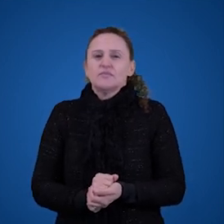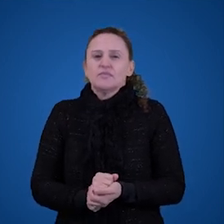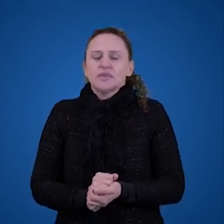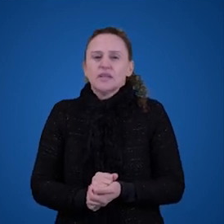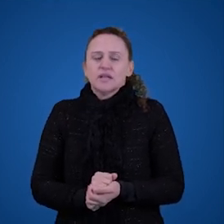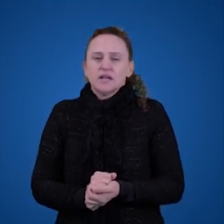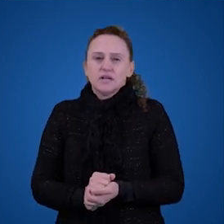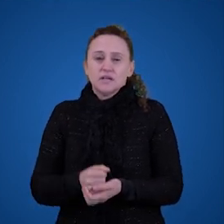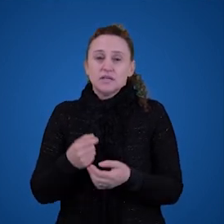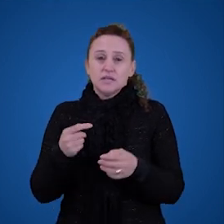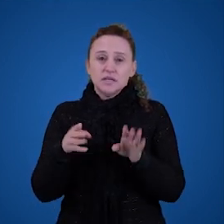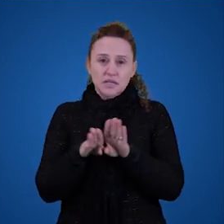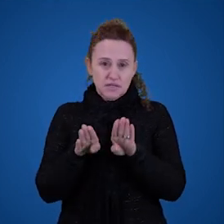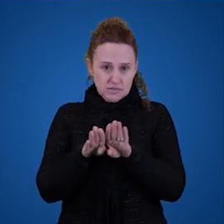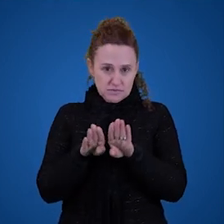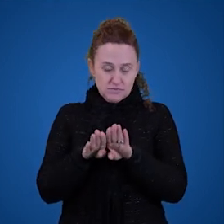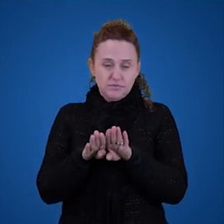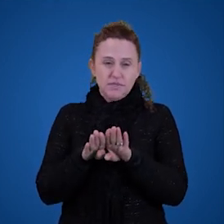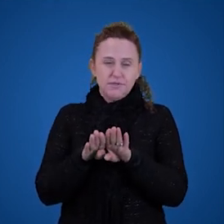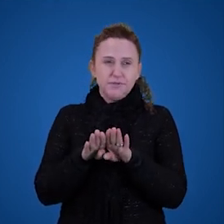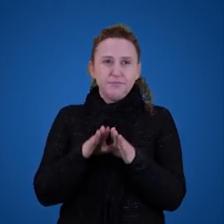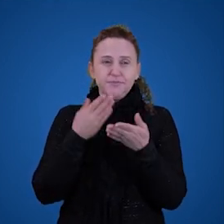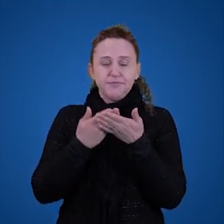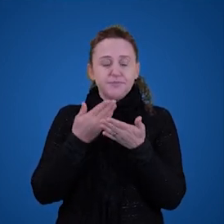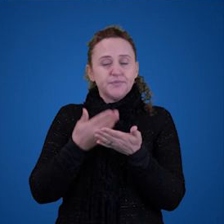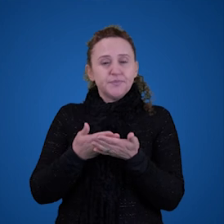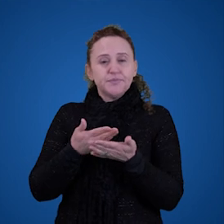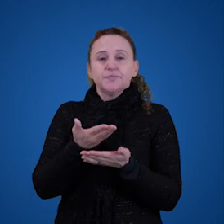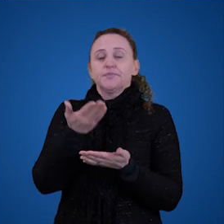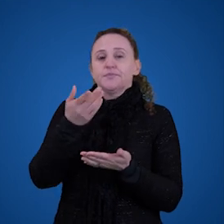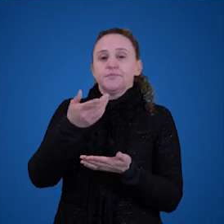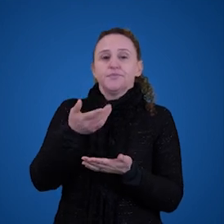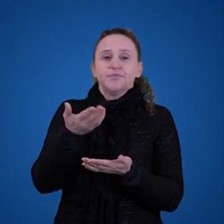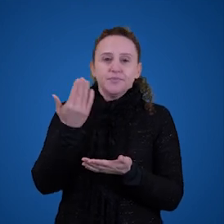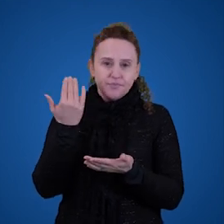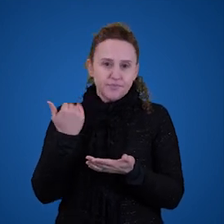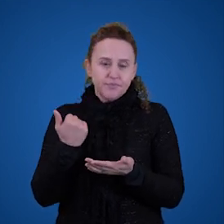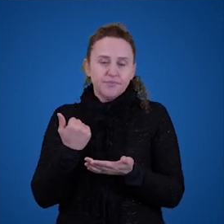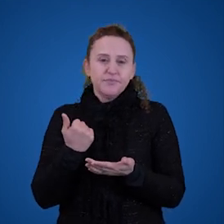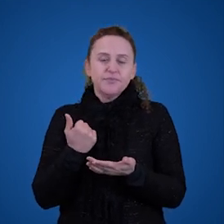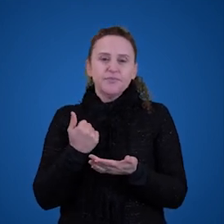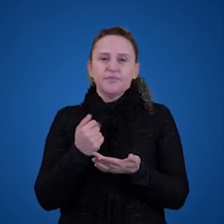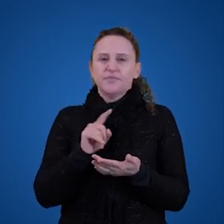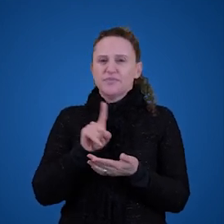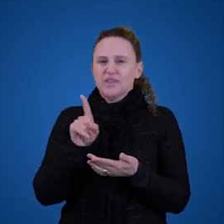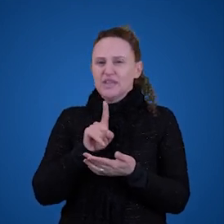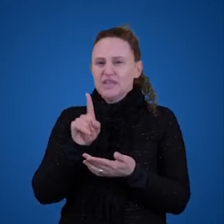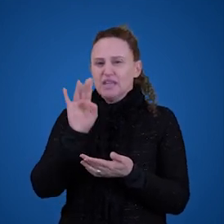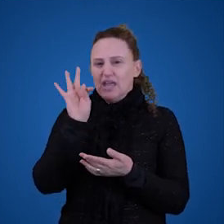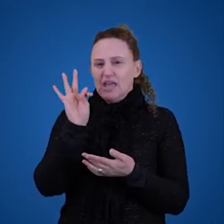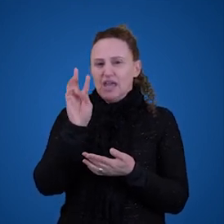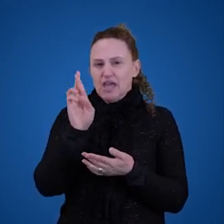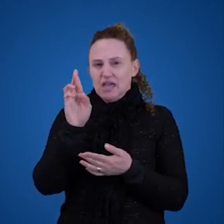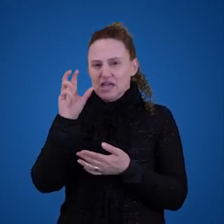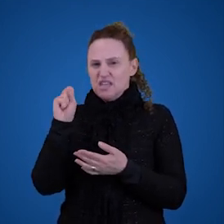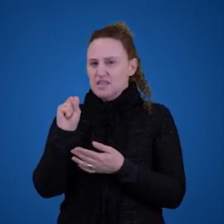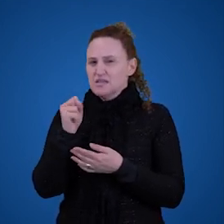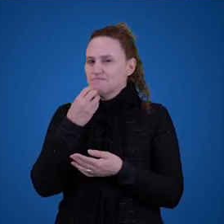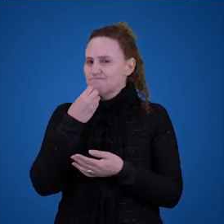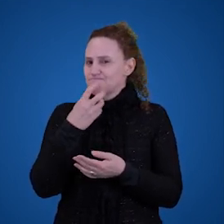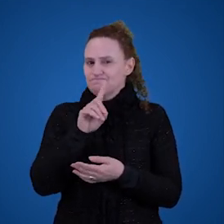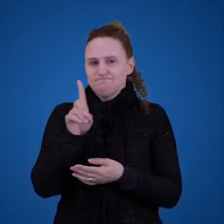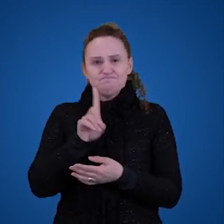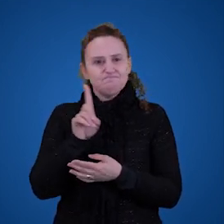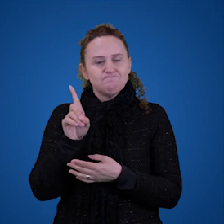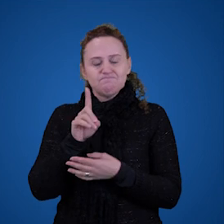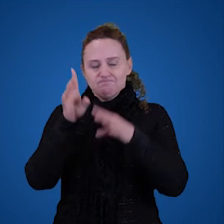a gente viu na aula passada e nessa aula a TRS não parece uma boa teoria para explicar nem como as palavras em